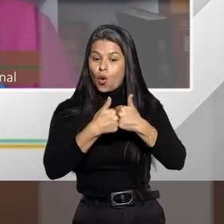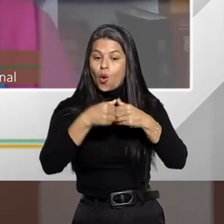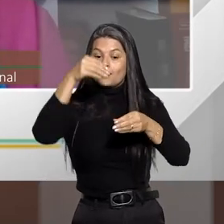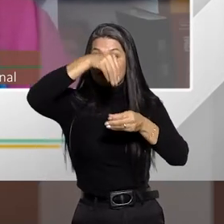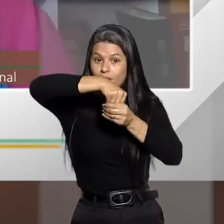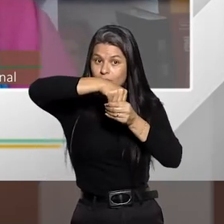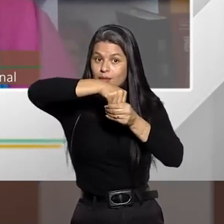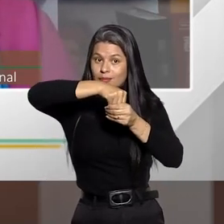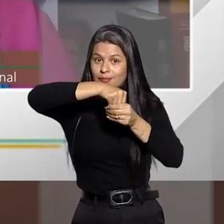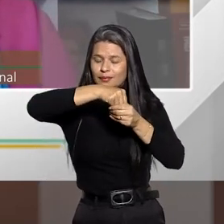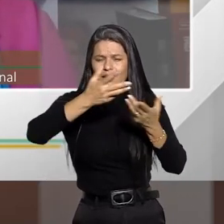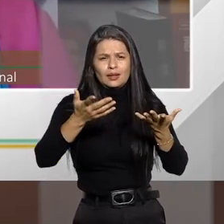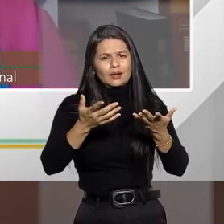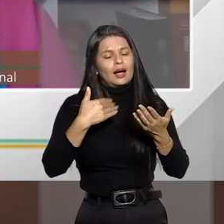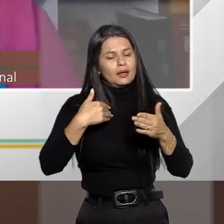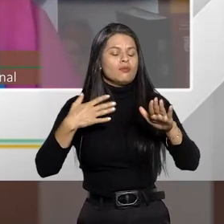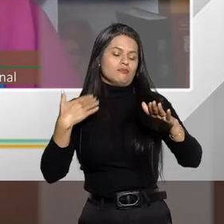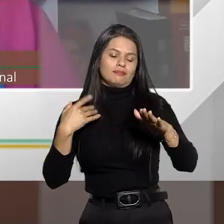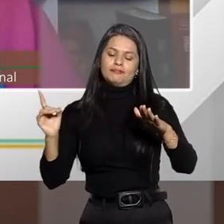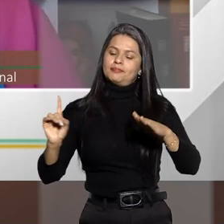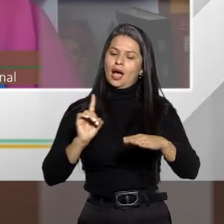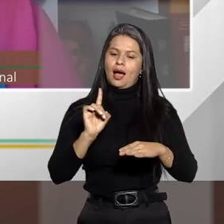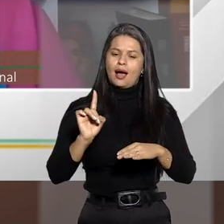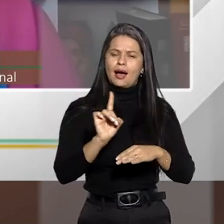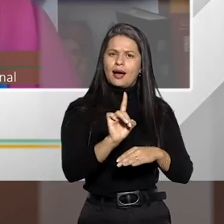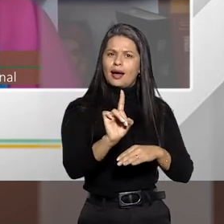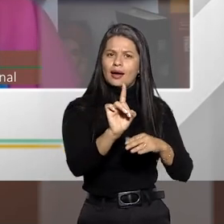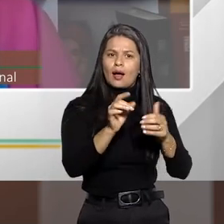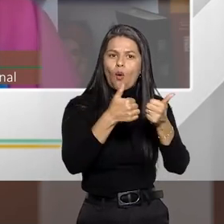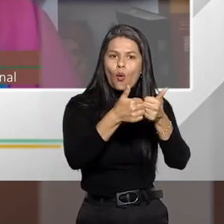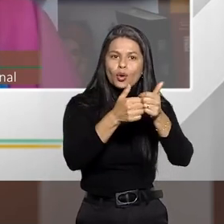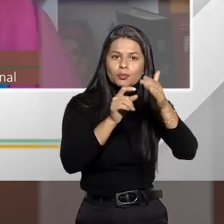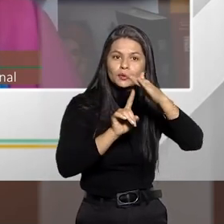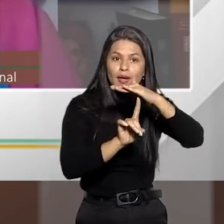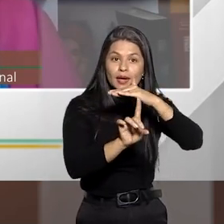passagens. E aí, nesse caso, ele, na verdade,